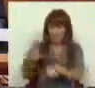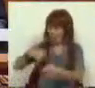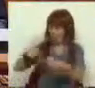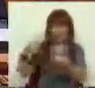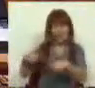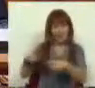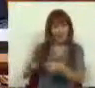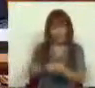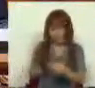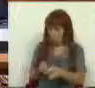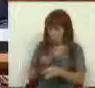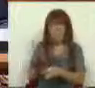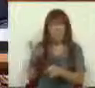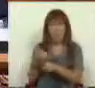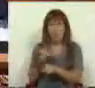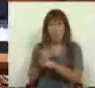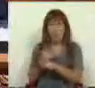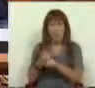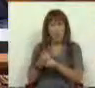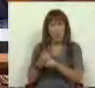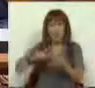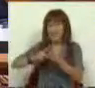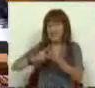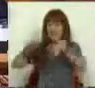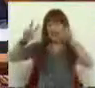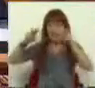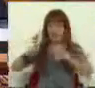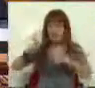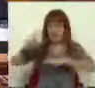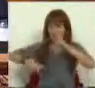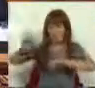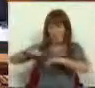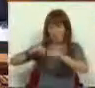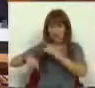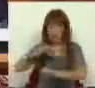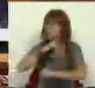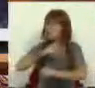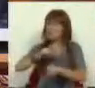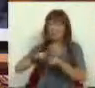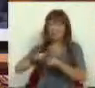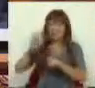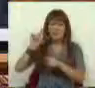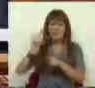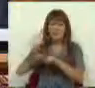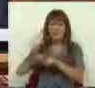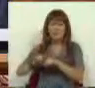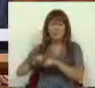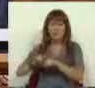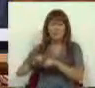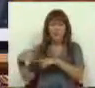nós temos um conjunto de engenharias financeiras que foram feitas de validade de